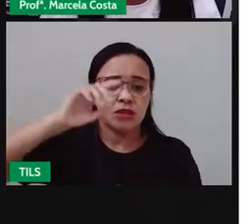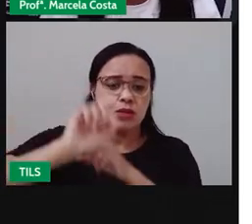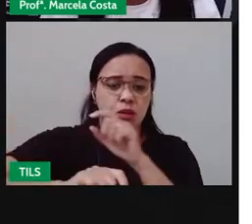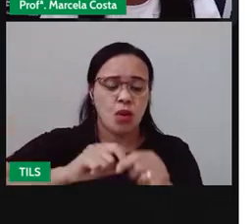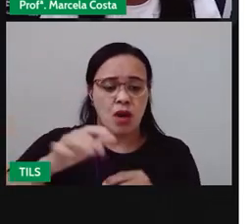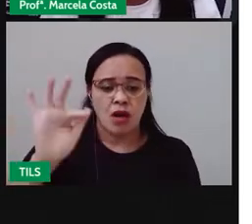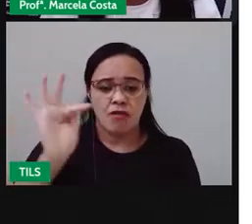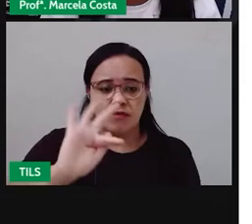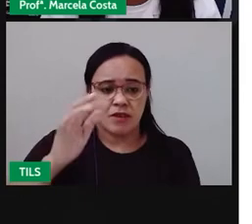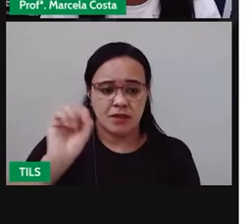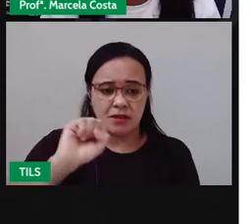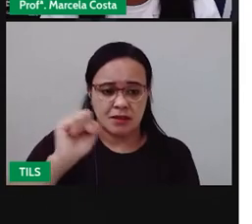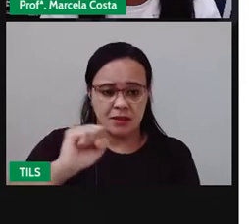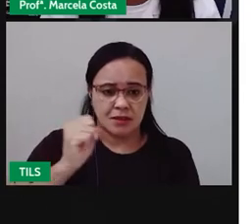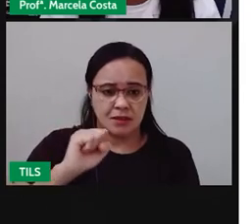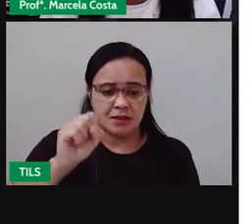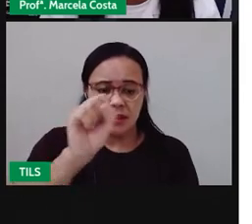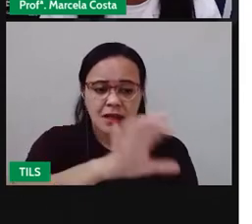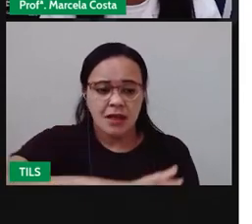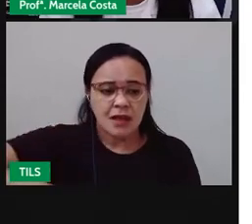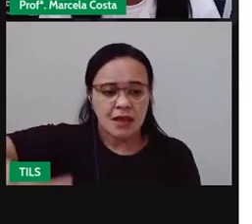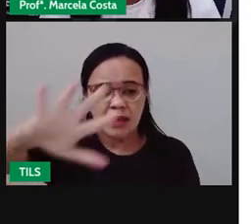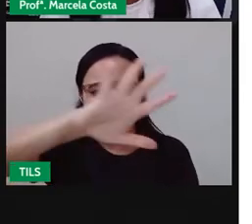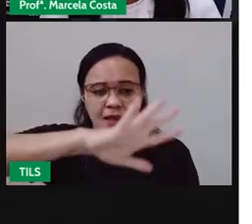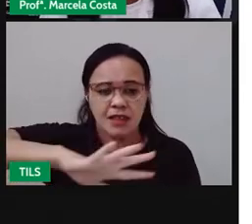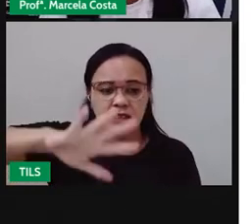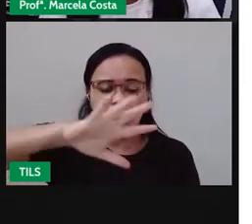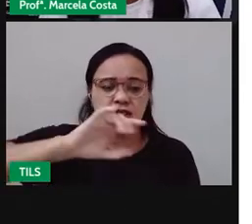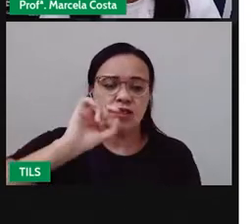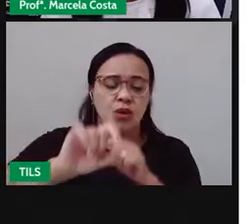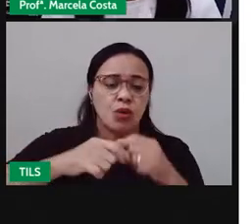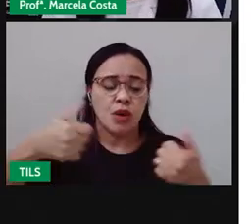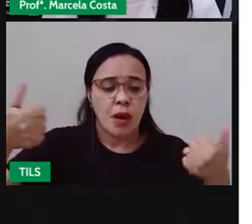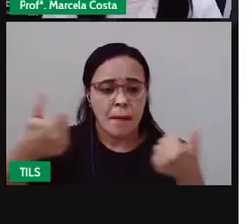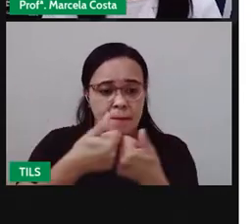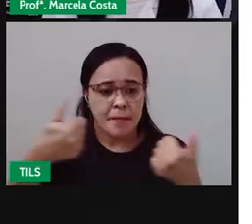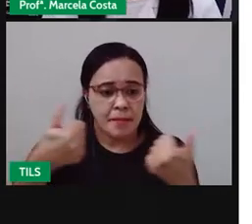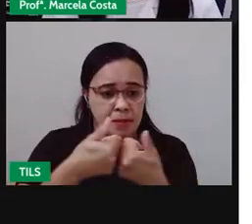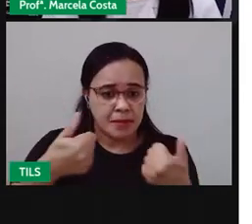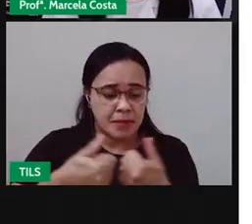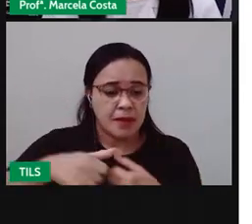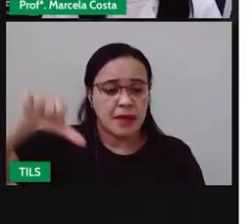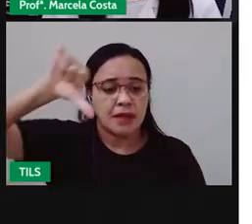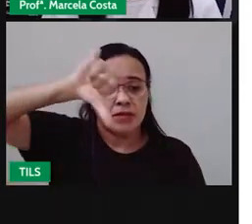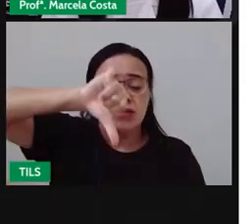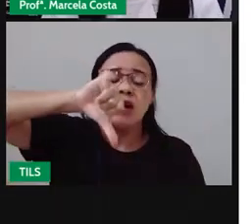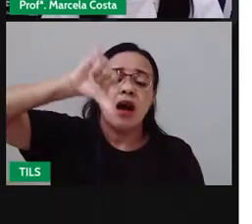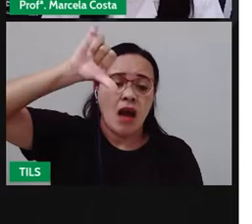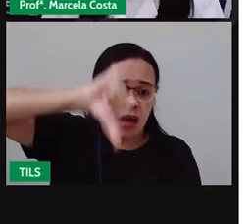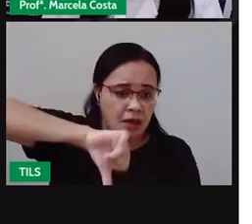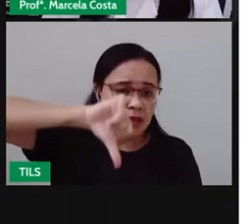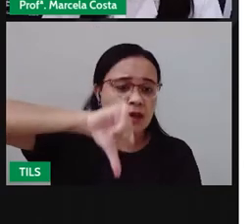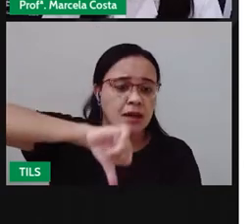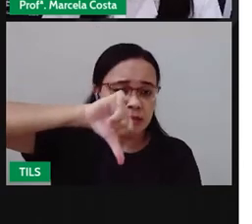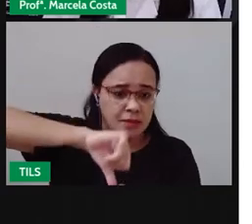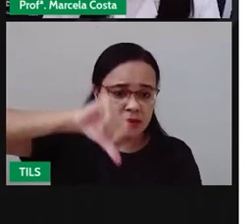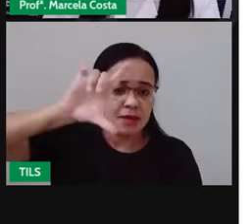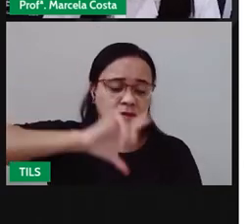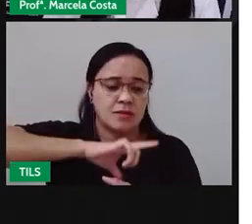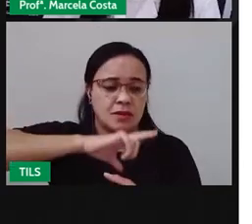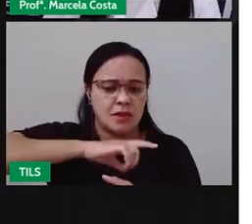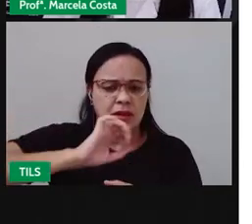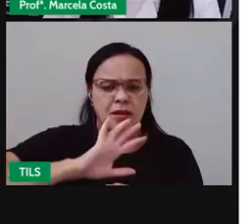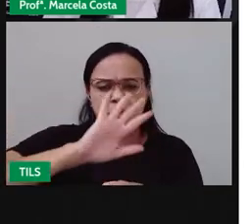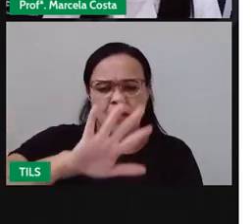aqui nessa região. Olha, próxima capital, Salvador, tá vendo? Crianças,